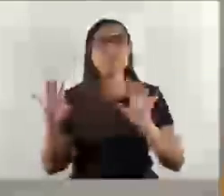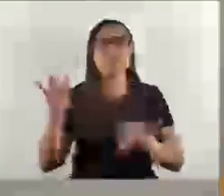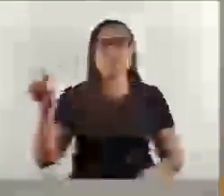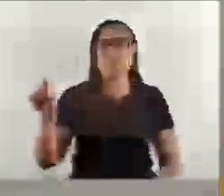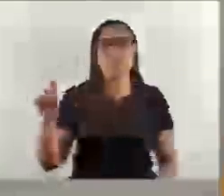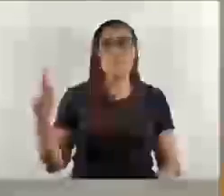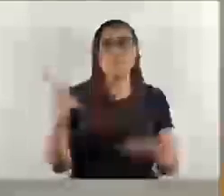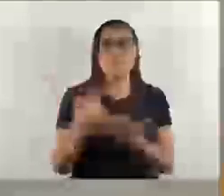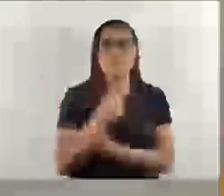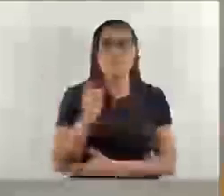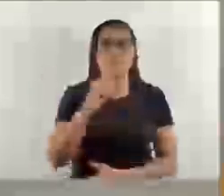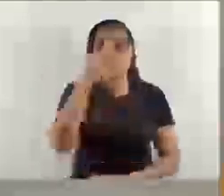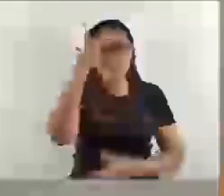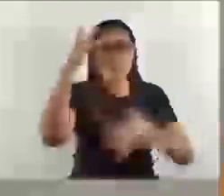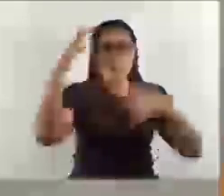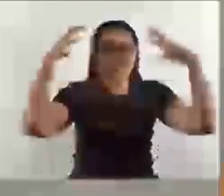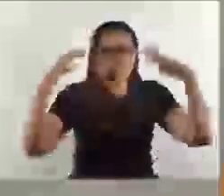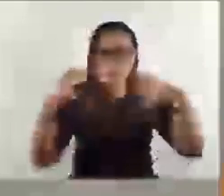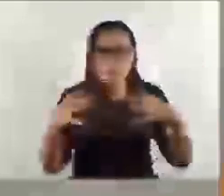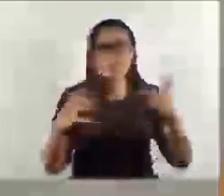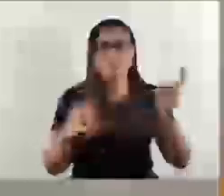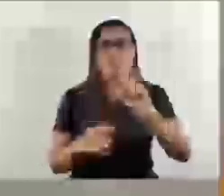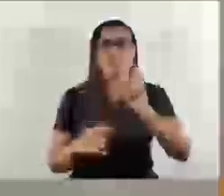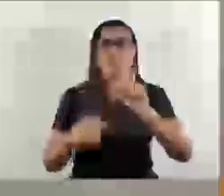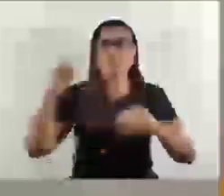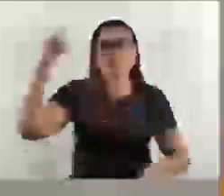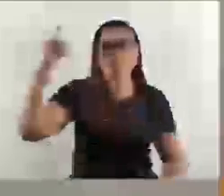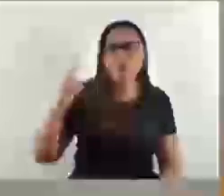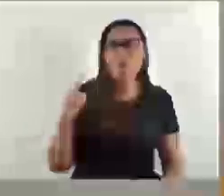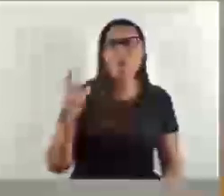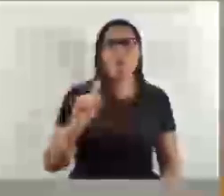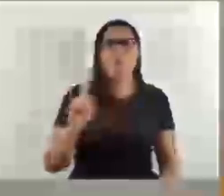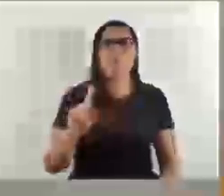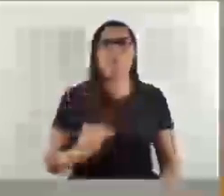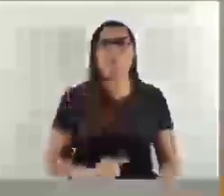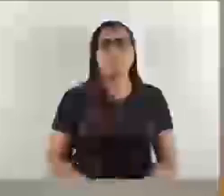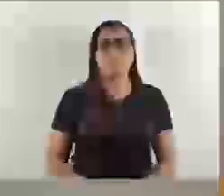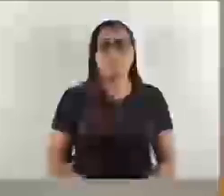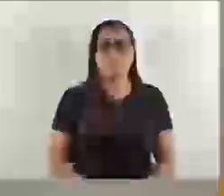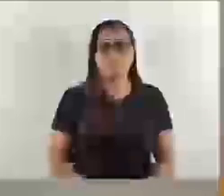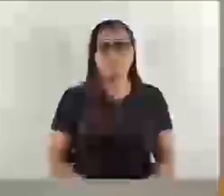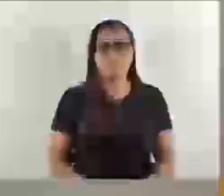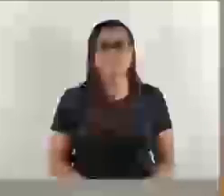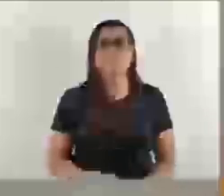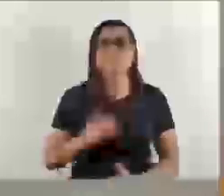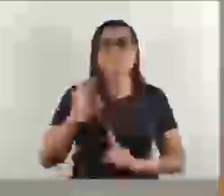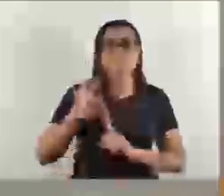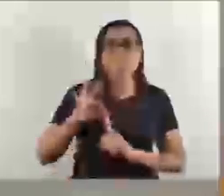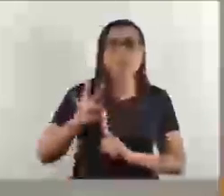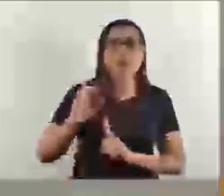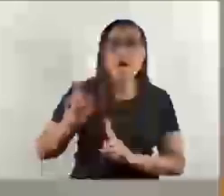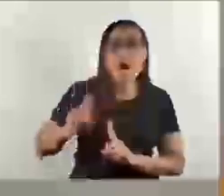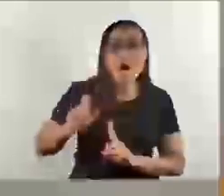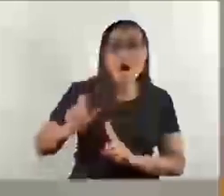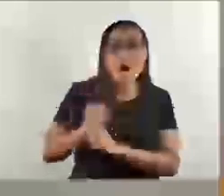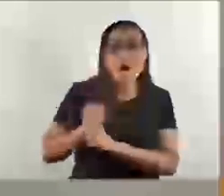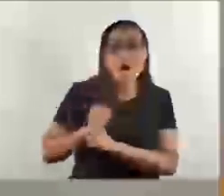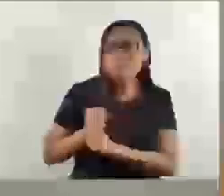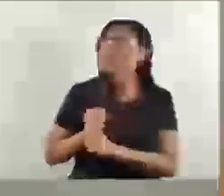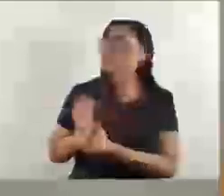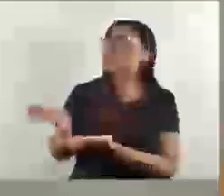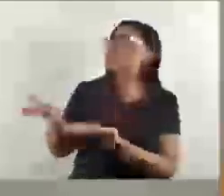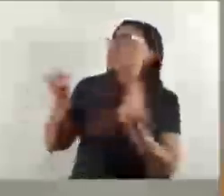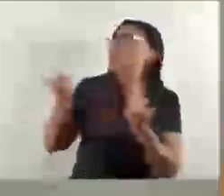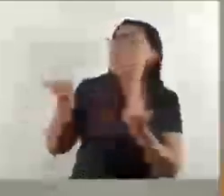o pessoal ficar na chuva, ficar no sol. E tinha um ponto lá, esses anos todos, foi retirado e não foi recolocado.